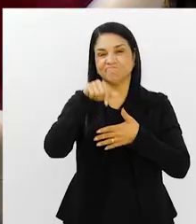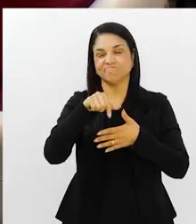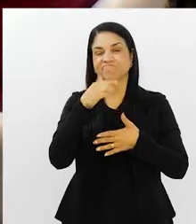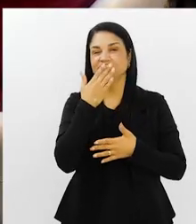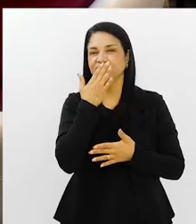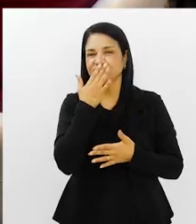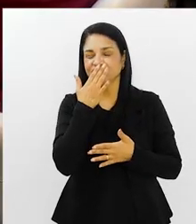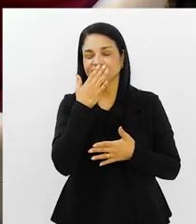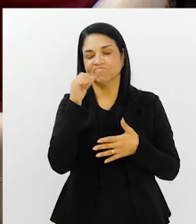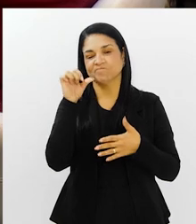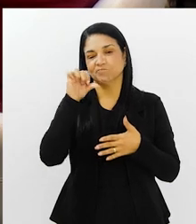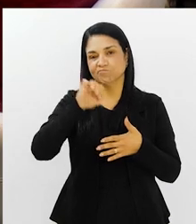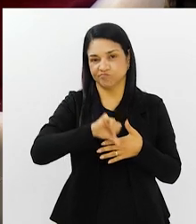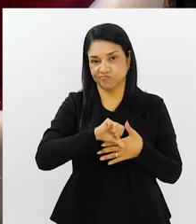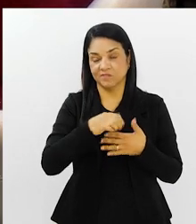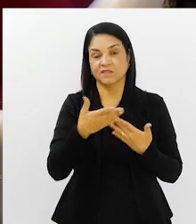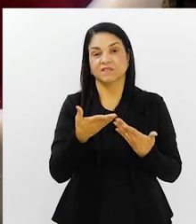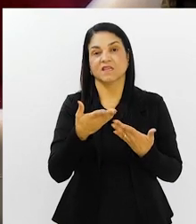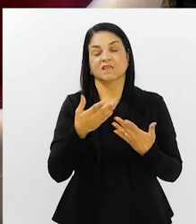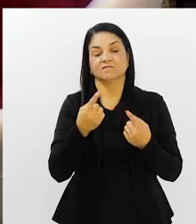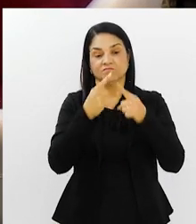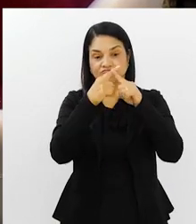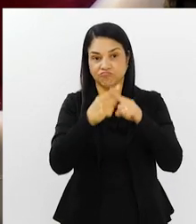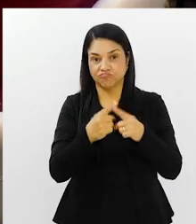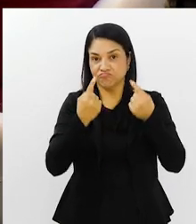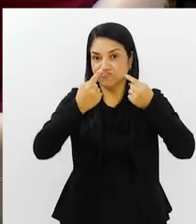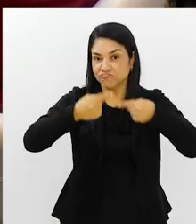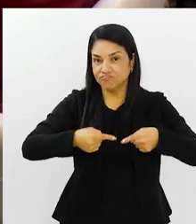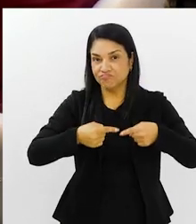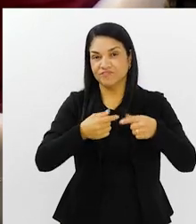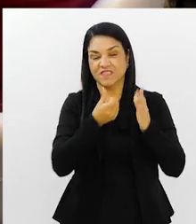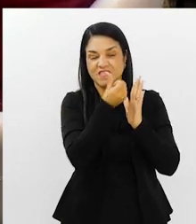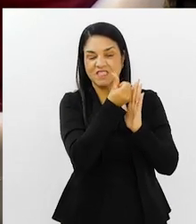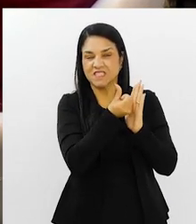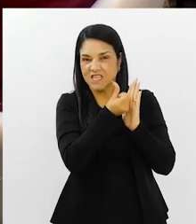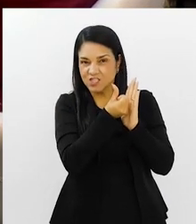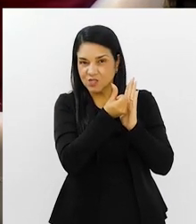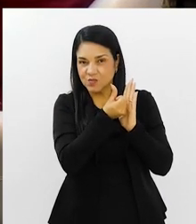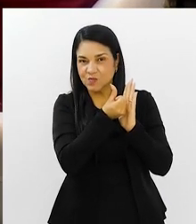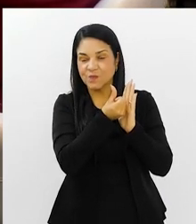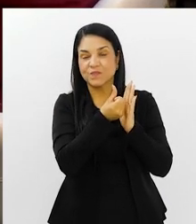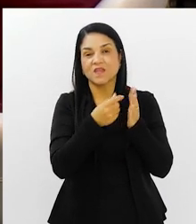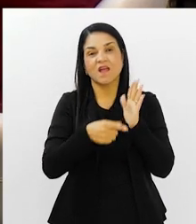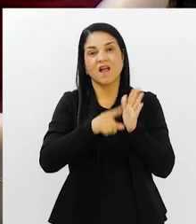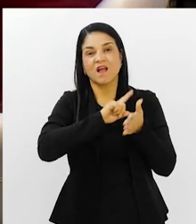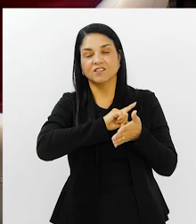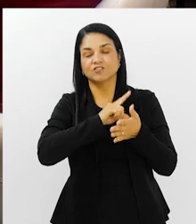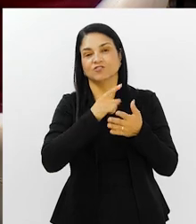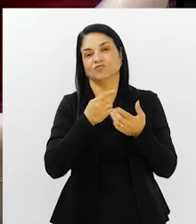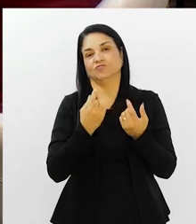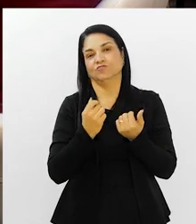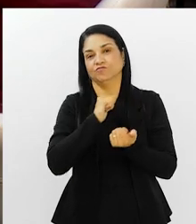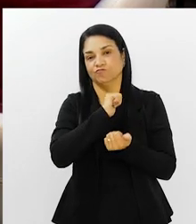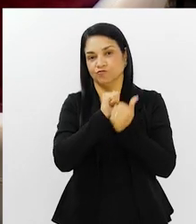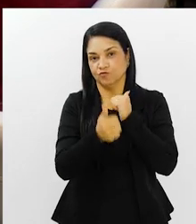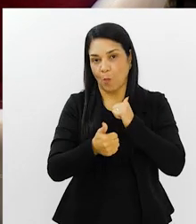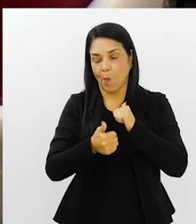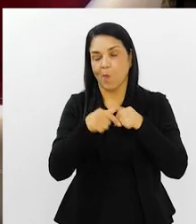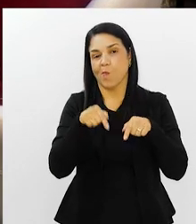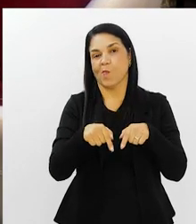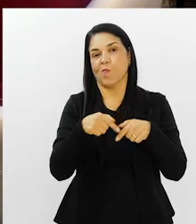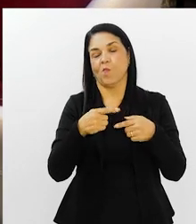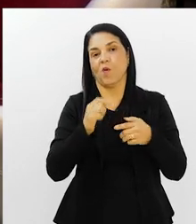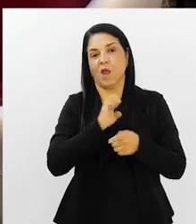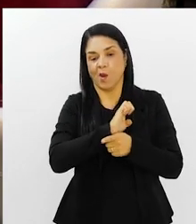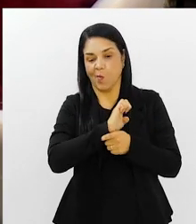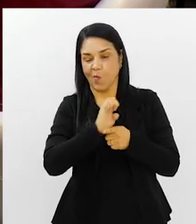no caso, teve um fracasso. Nas eliminatórias, estávamos em sexto lugar, antes do jogo contra o Equador. Depois veio o